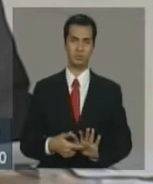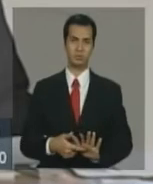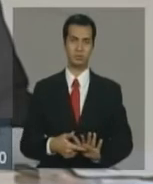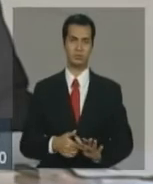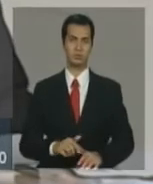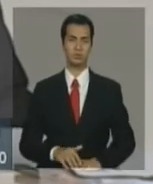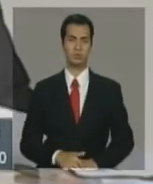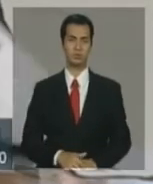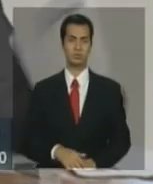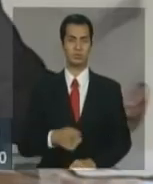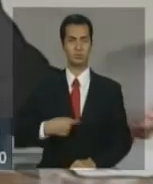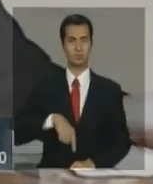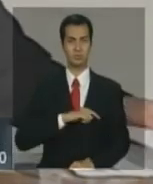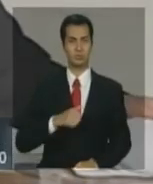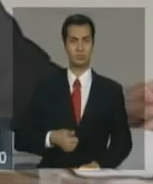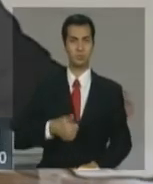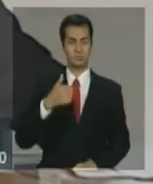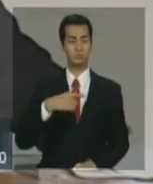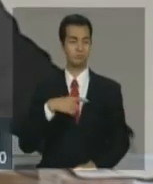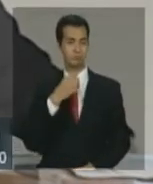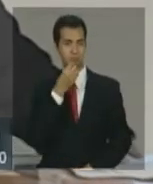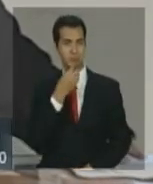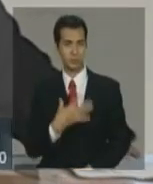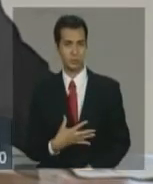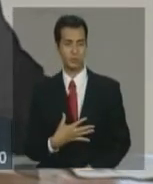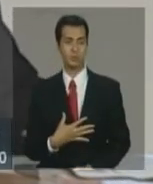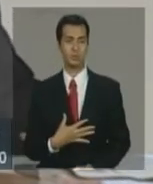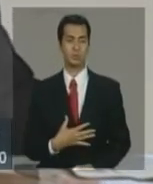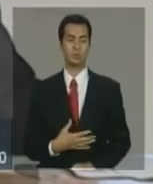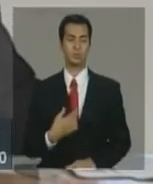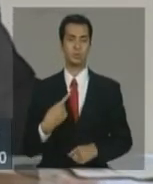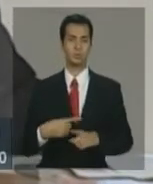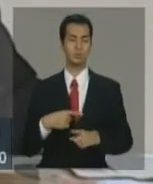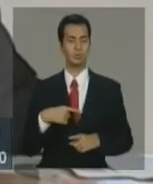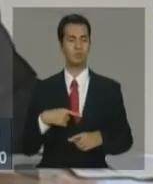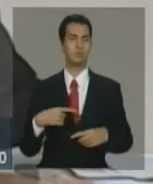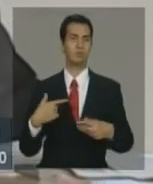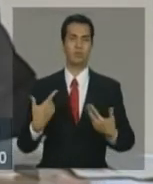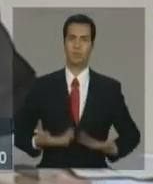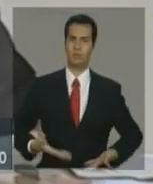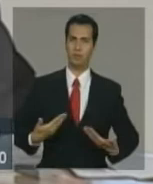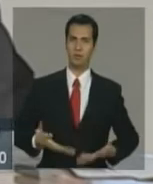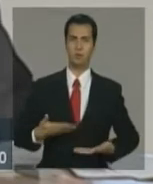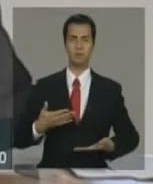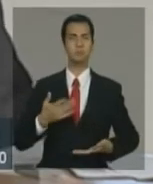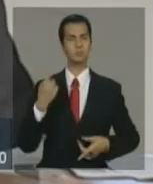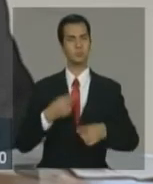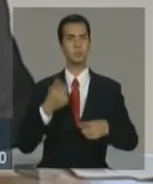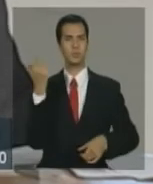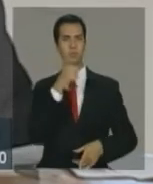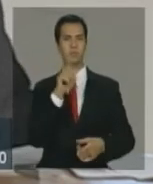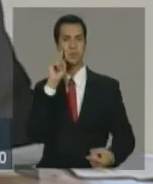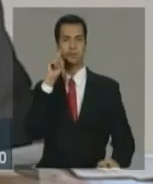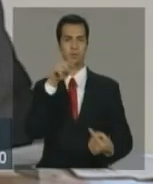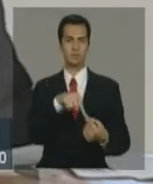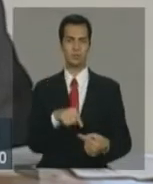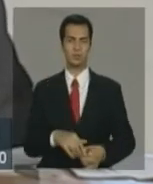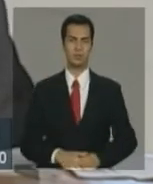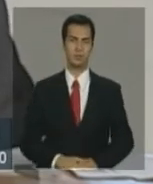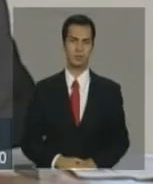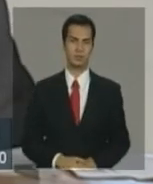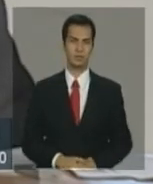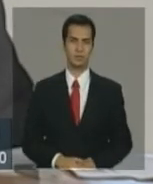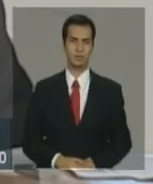primário desse ano, nós estamos bem, estamos com folga, inclusive, em relação à meta. A previdência, nesses